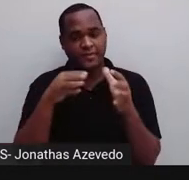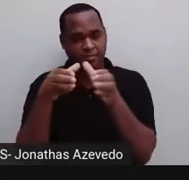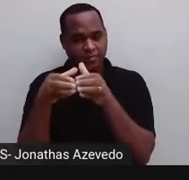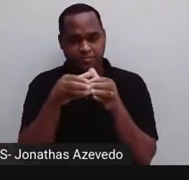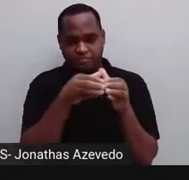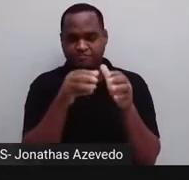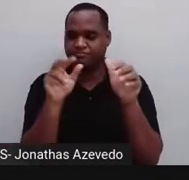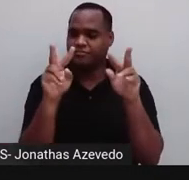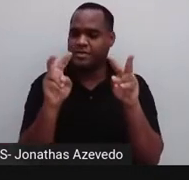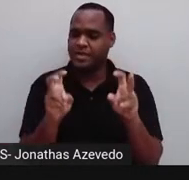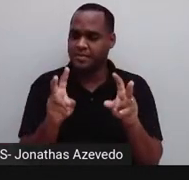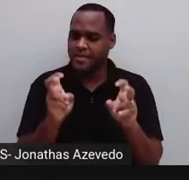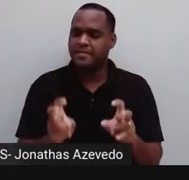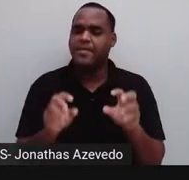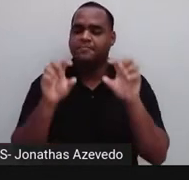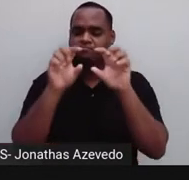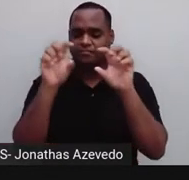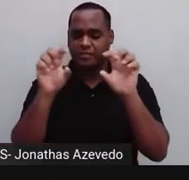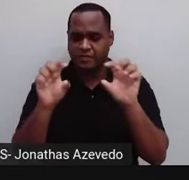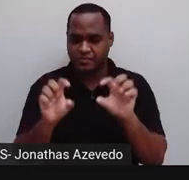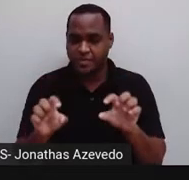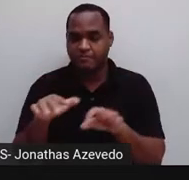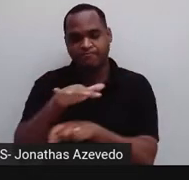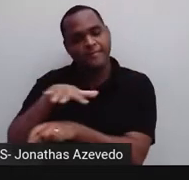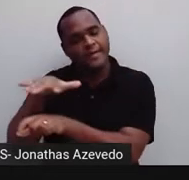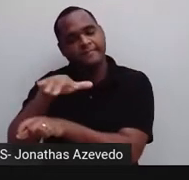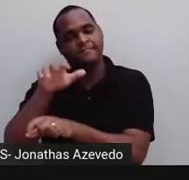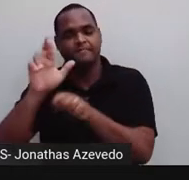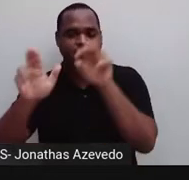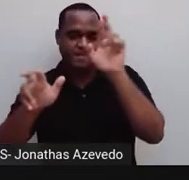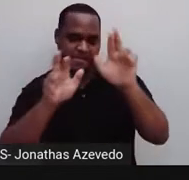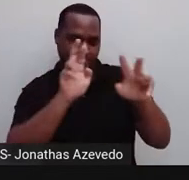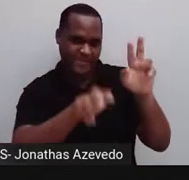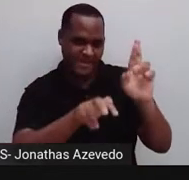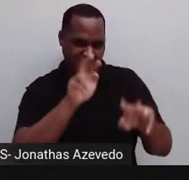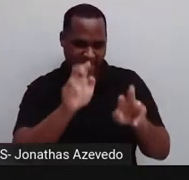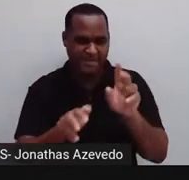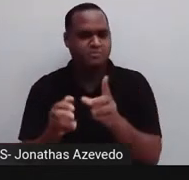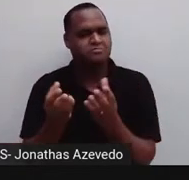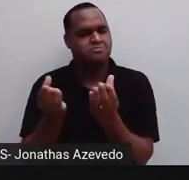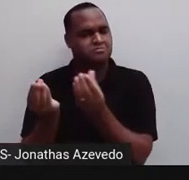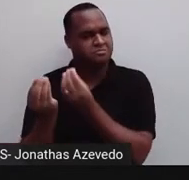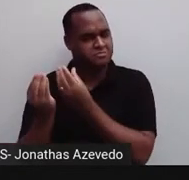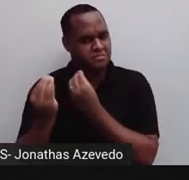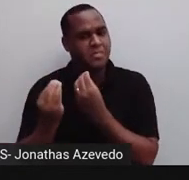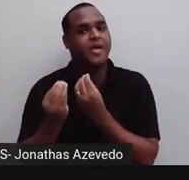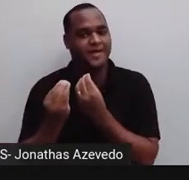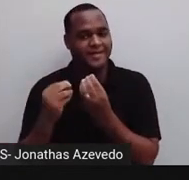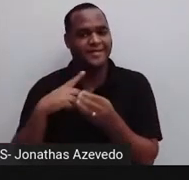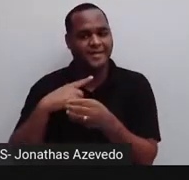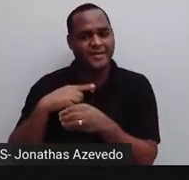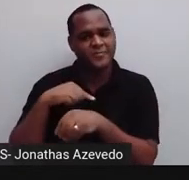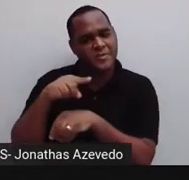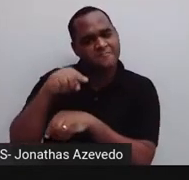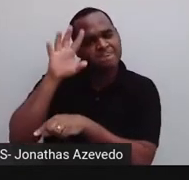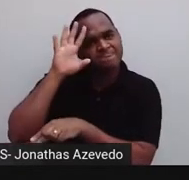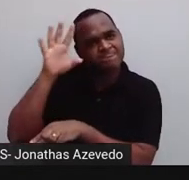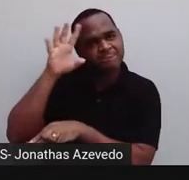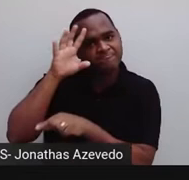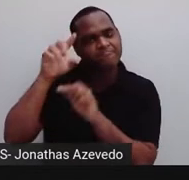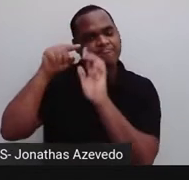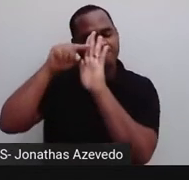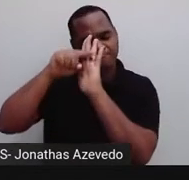temas, de assuntos para cada uma dessas áreas, tá bom? E foi muita coisa, tá? Se a gente parar para pensar e analisar